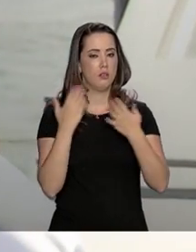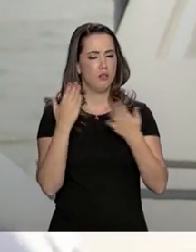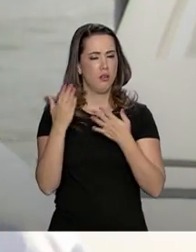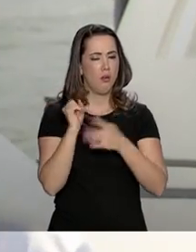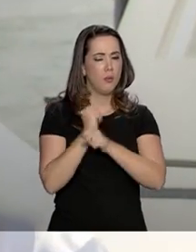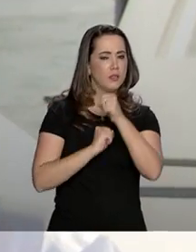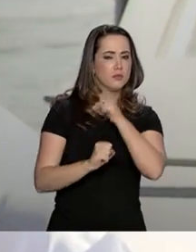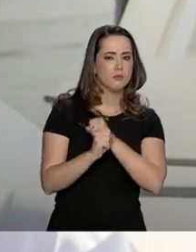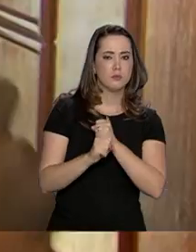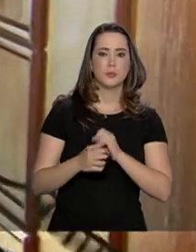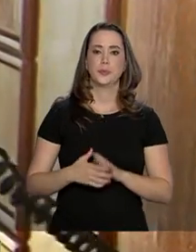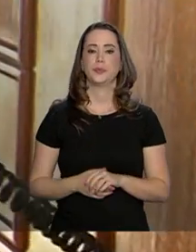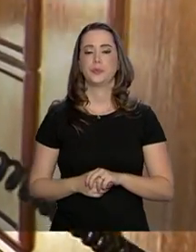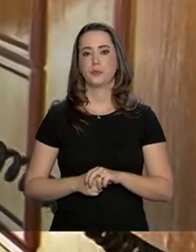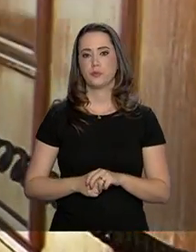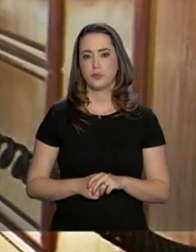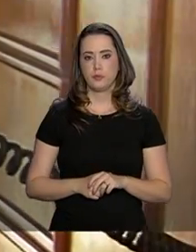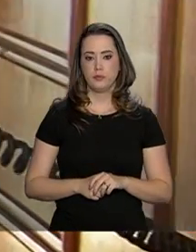tínhamos nos números do ano passado.